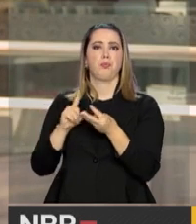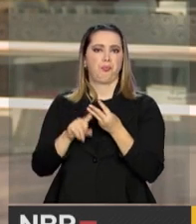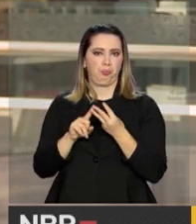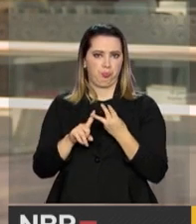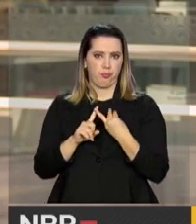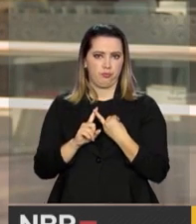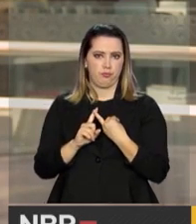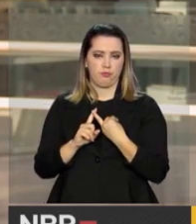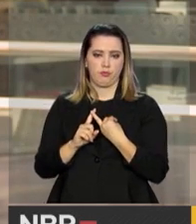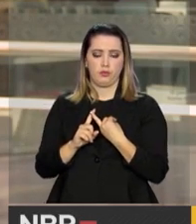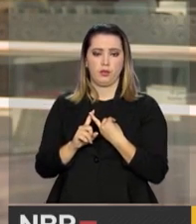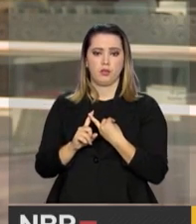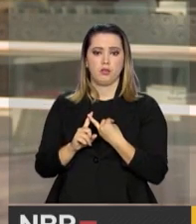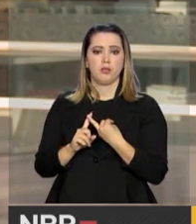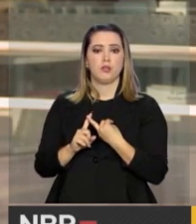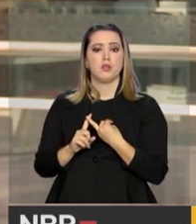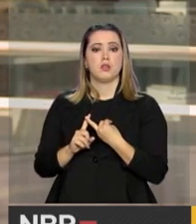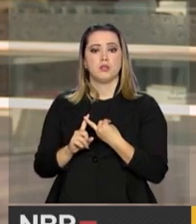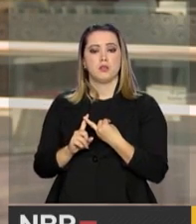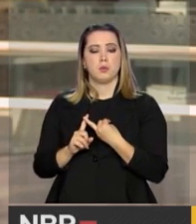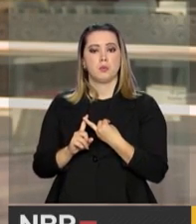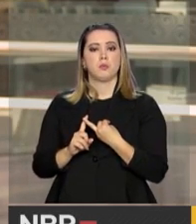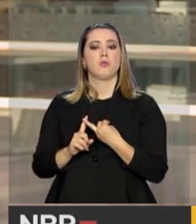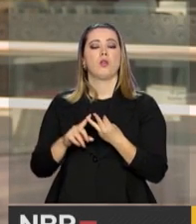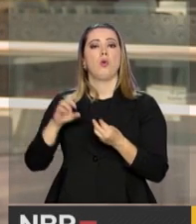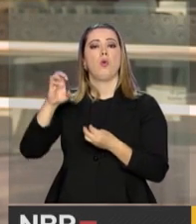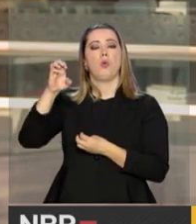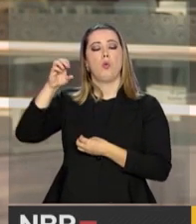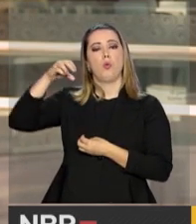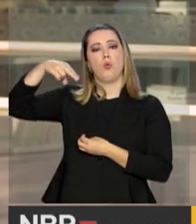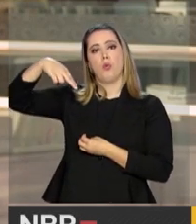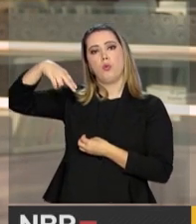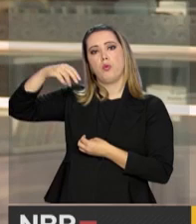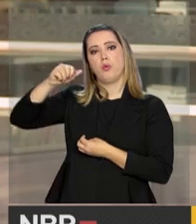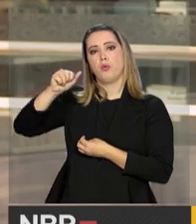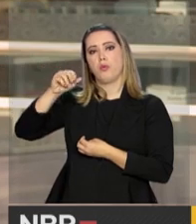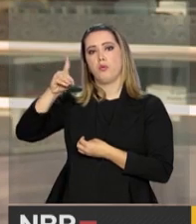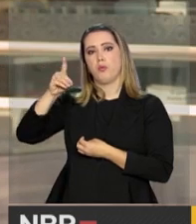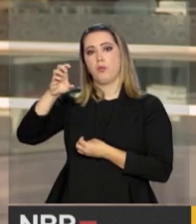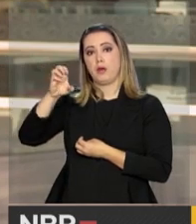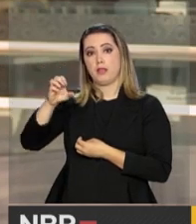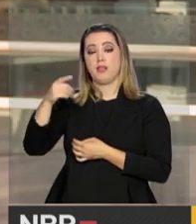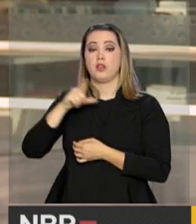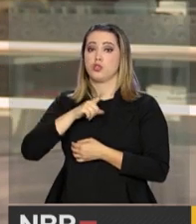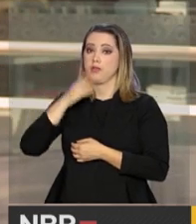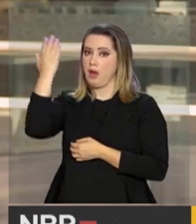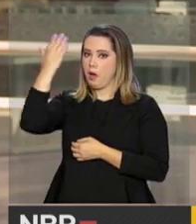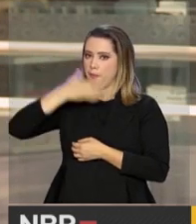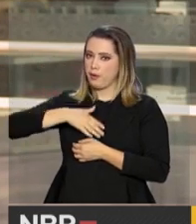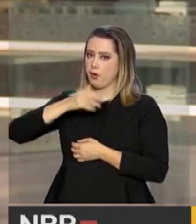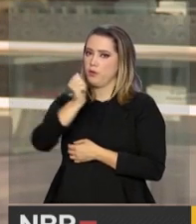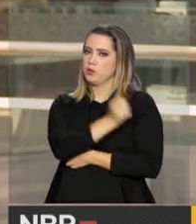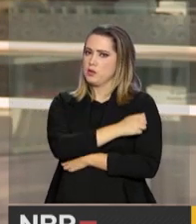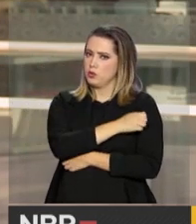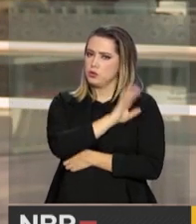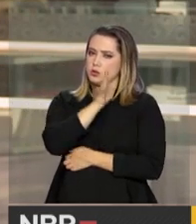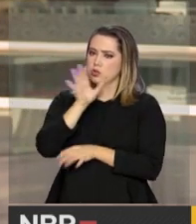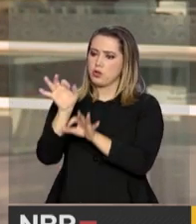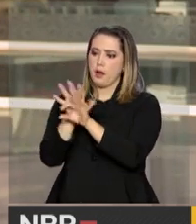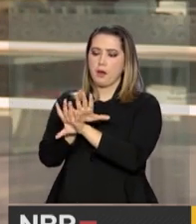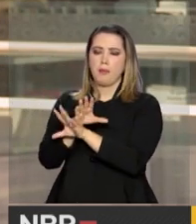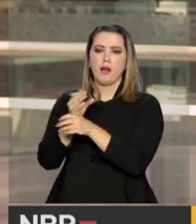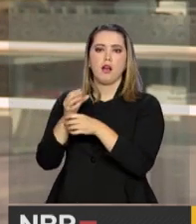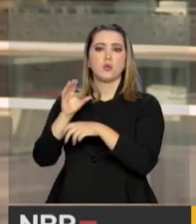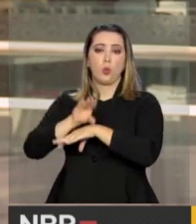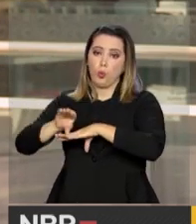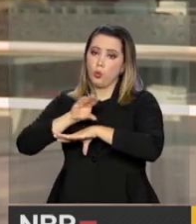Exame Nacional de Desempenho Escolar, que é a prova realizada com os alunos que concluíram o curso e que